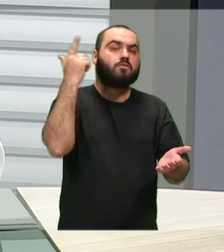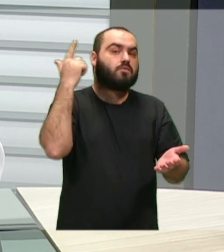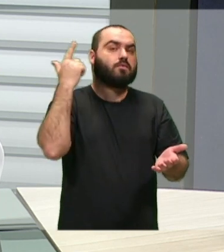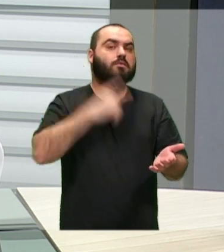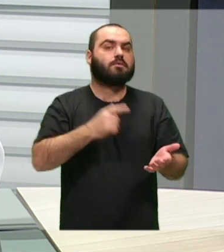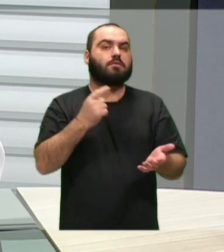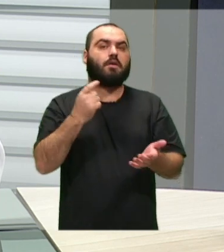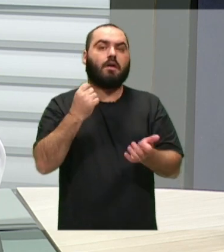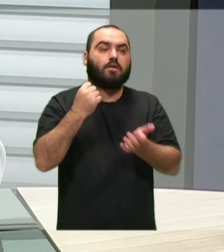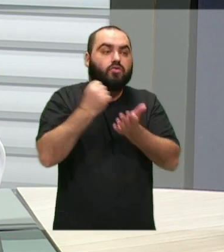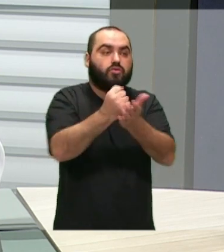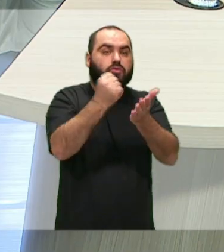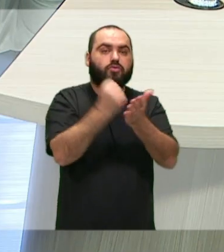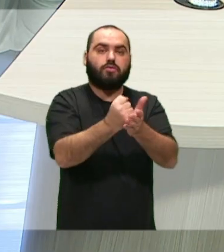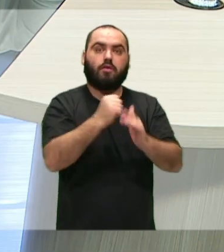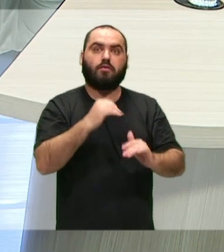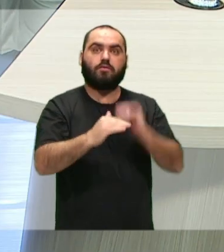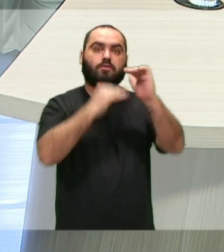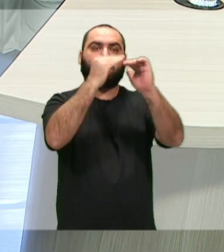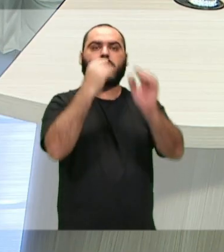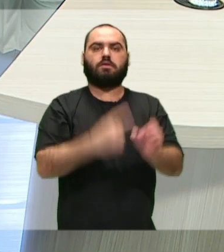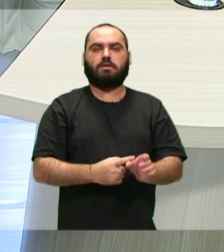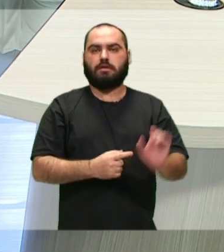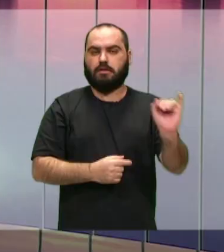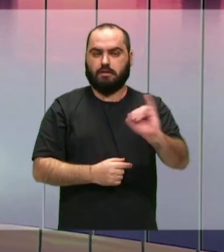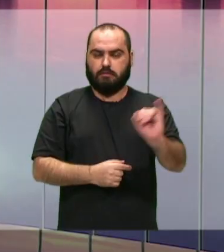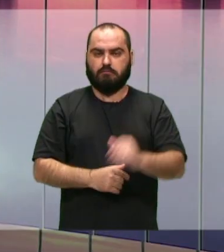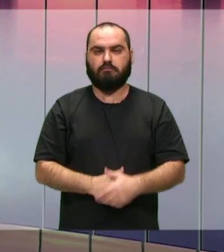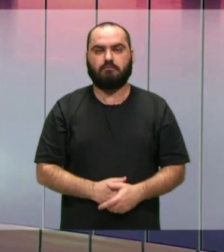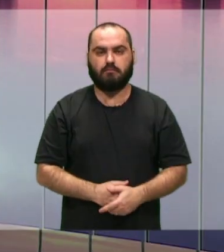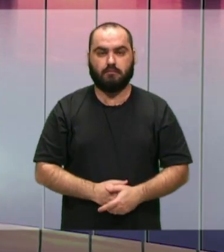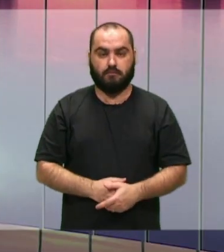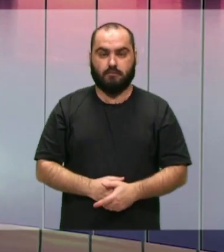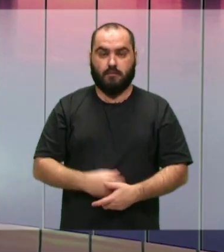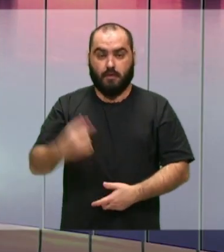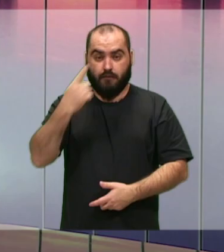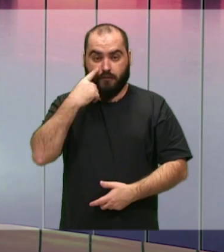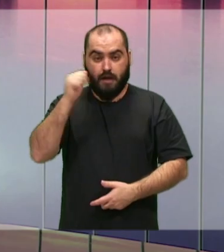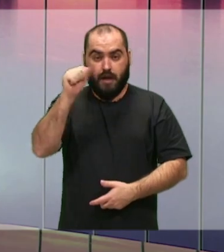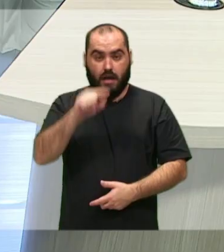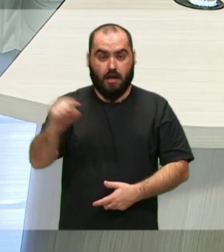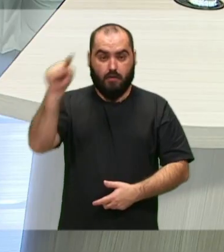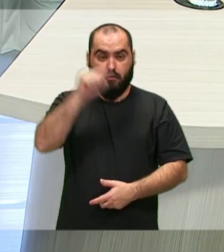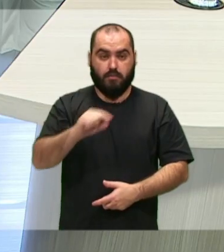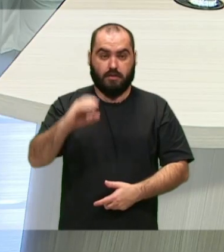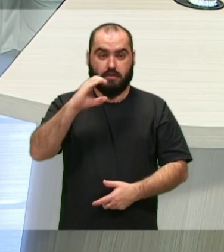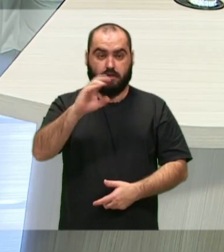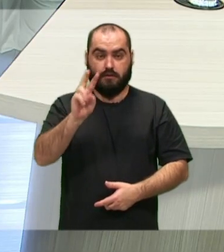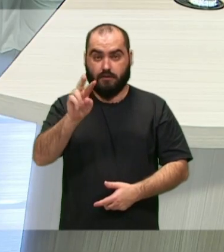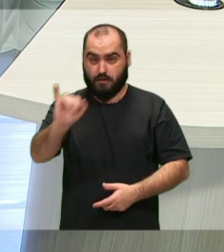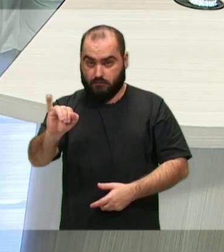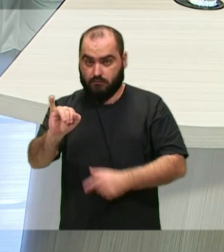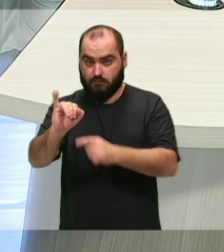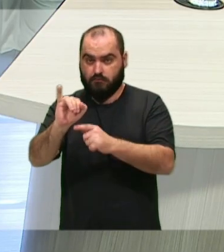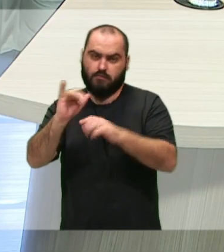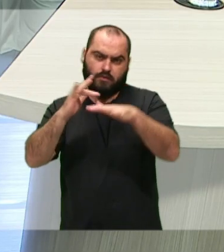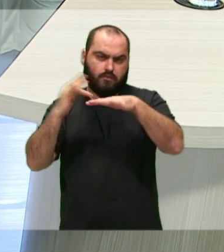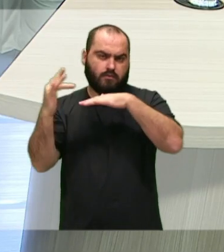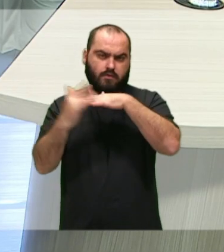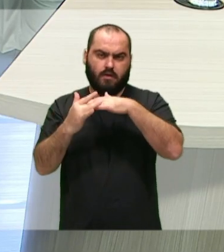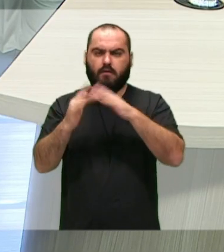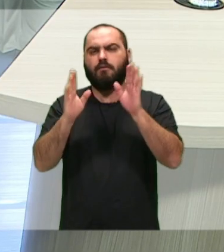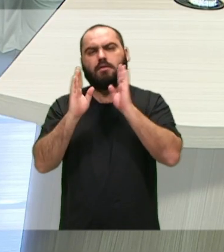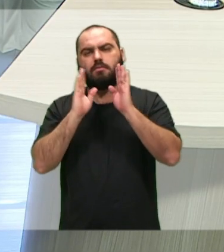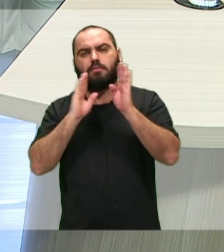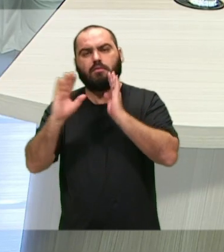de todo esse desenvolvimento da nossa cidade. E também pode acompanhar tudo o que acontece aqui na arroba Câmara Itajaí, nas redes sociais, Facebook,